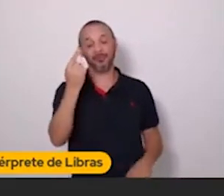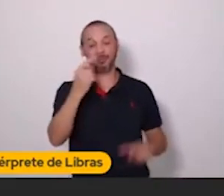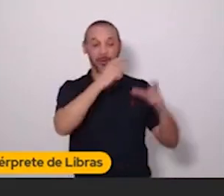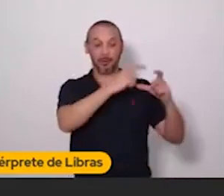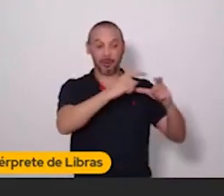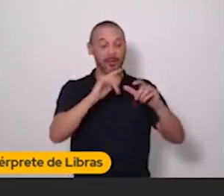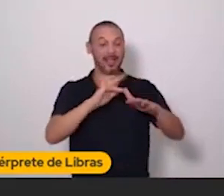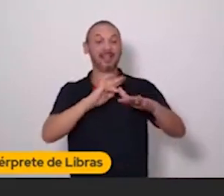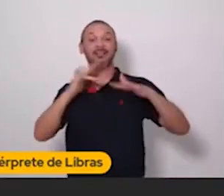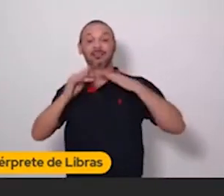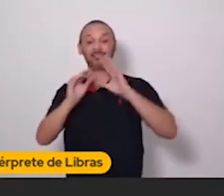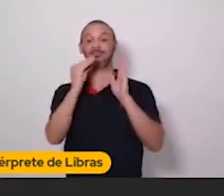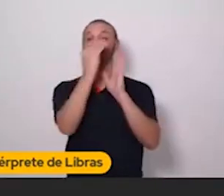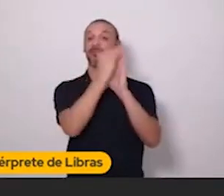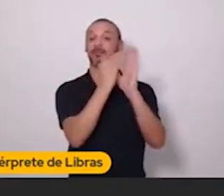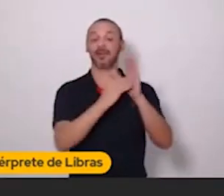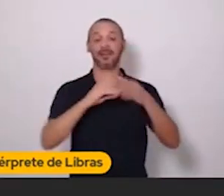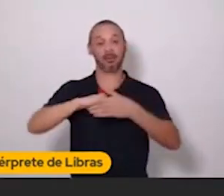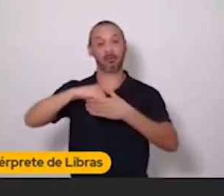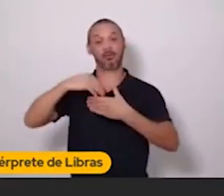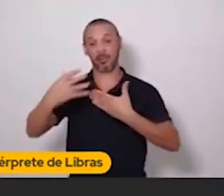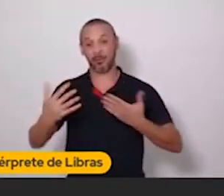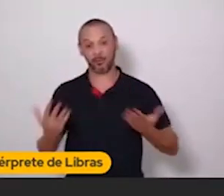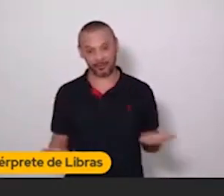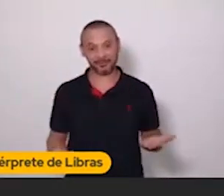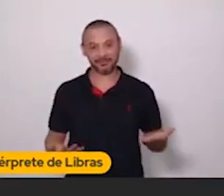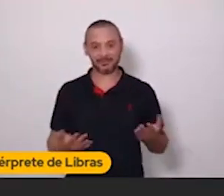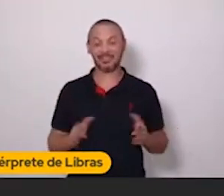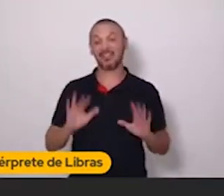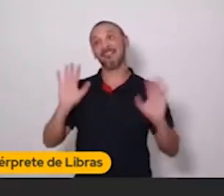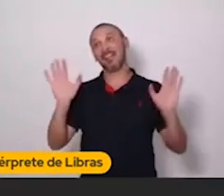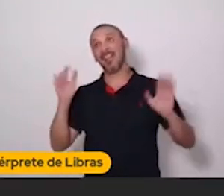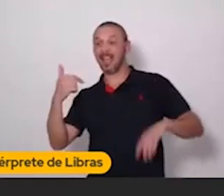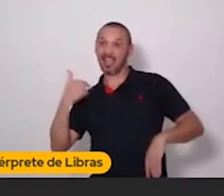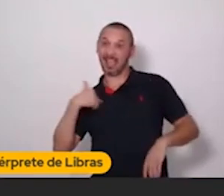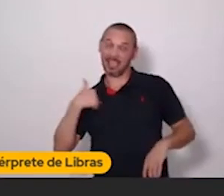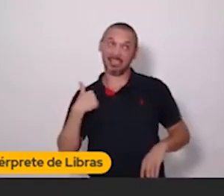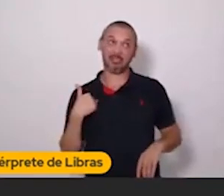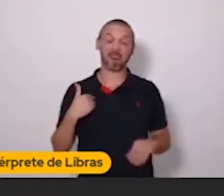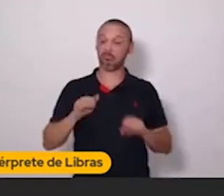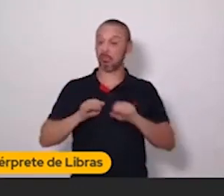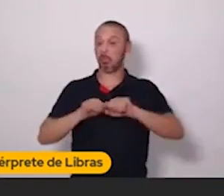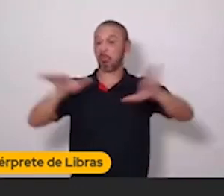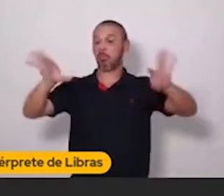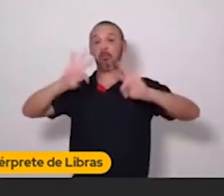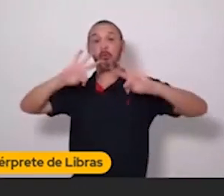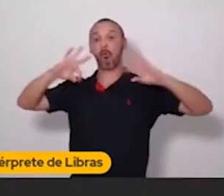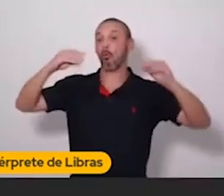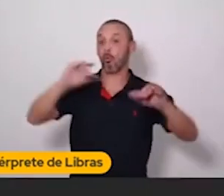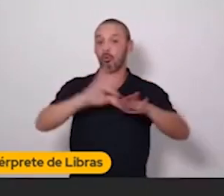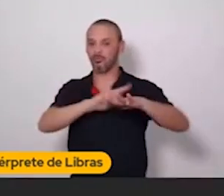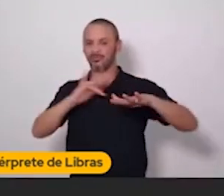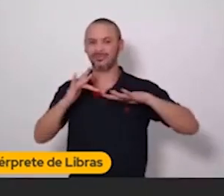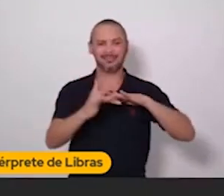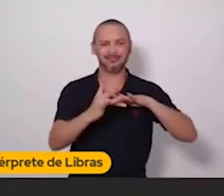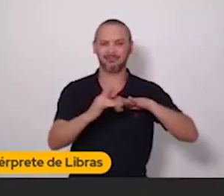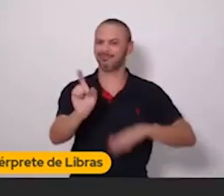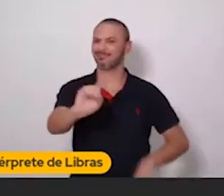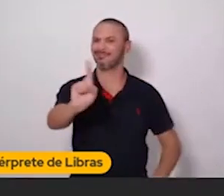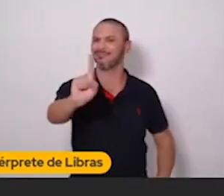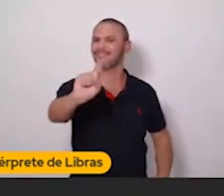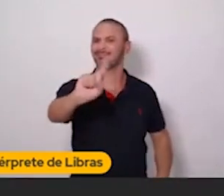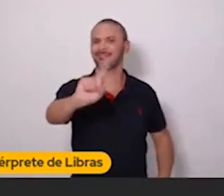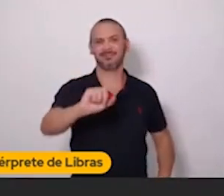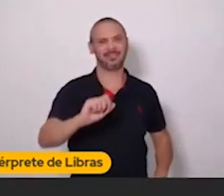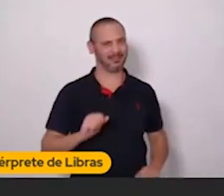sentido criar conteúdo. Então, não é simplesmente falar. Vou atirar para todos os lados. E vou criar conteúdo onde quer que seja.